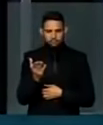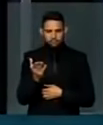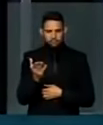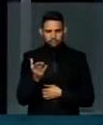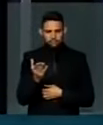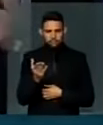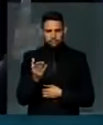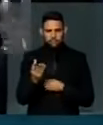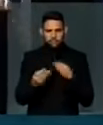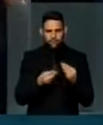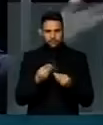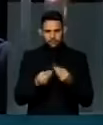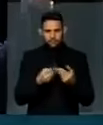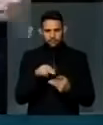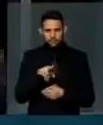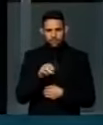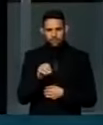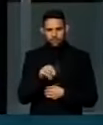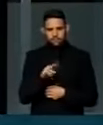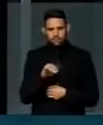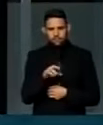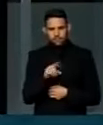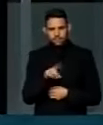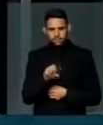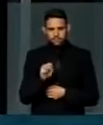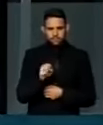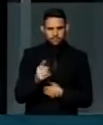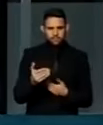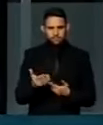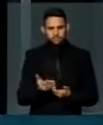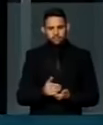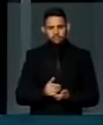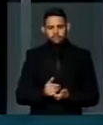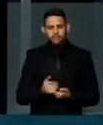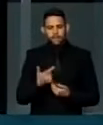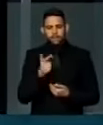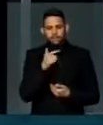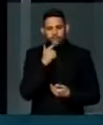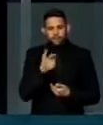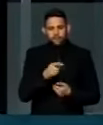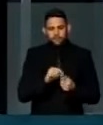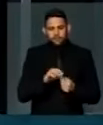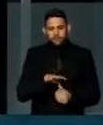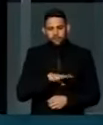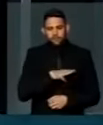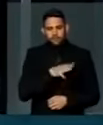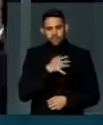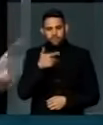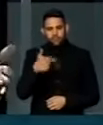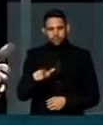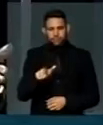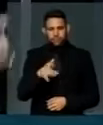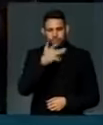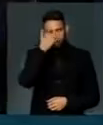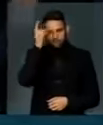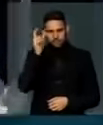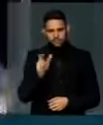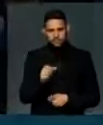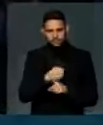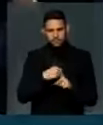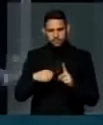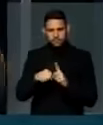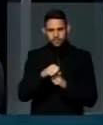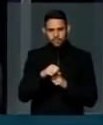da feição moderna da burguesia, que não alimente o ódio contra as vítimas de uma